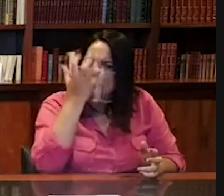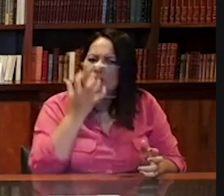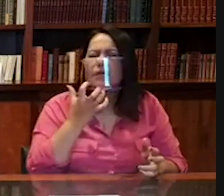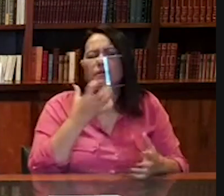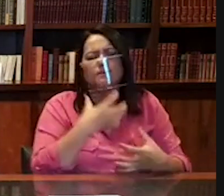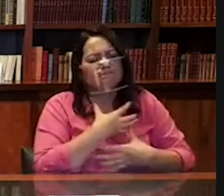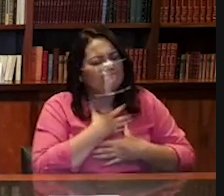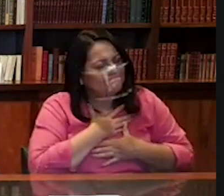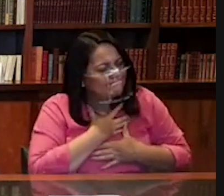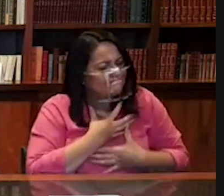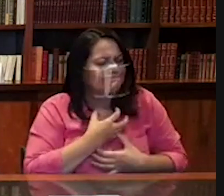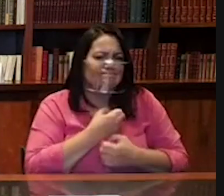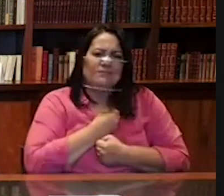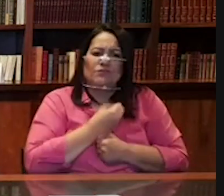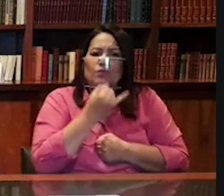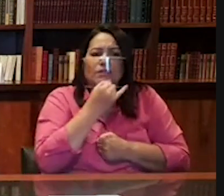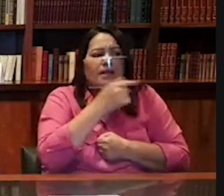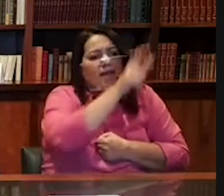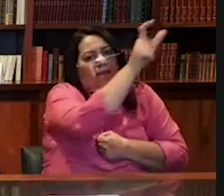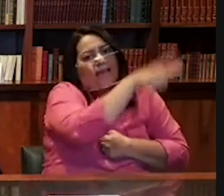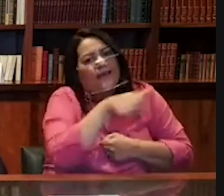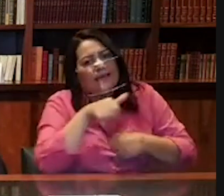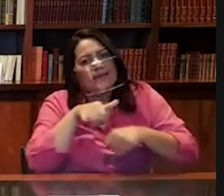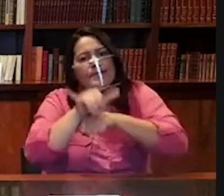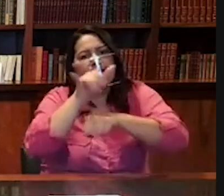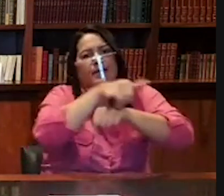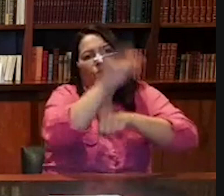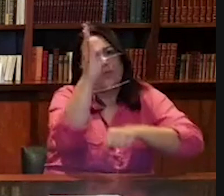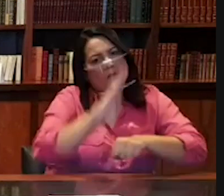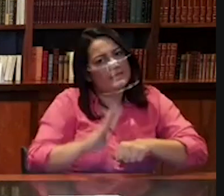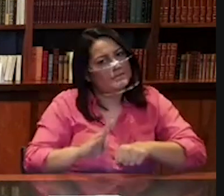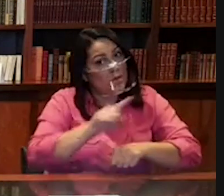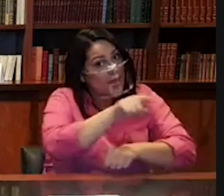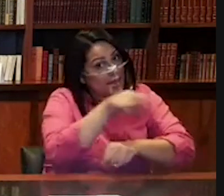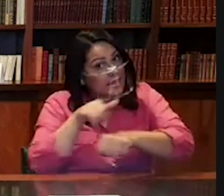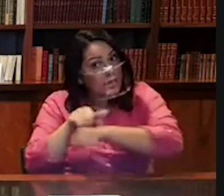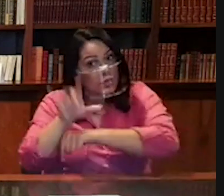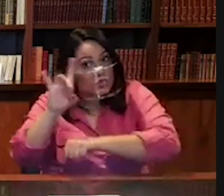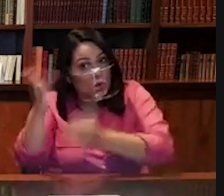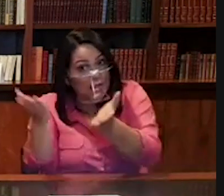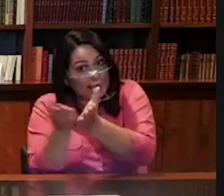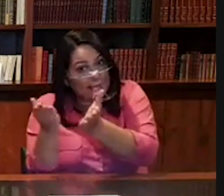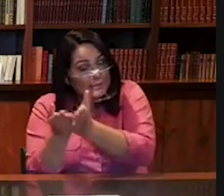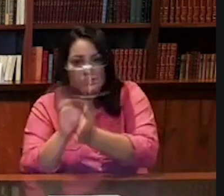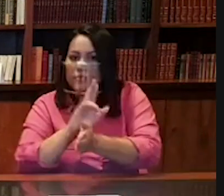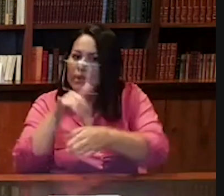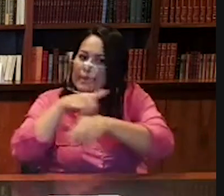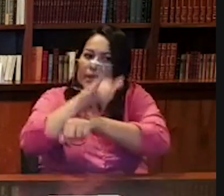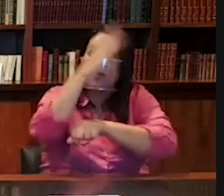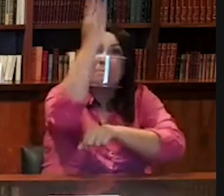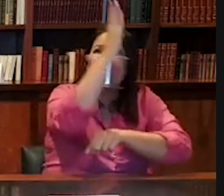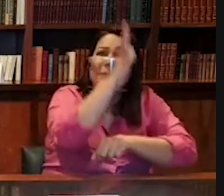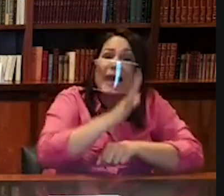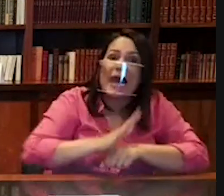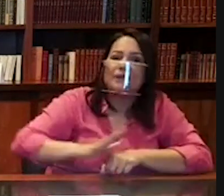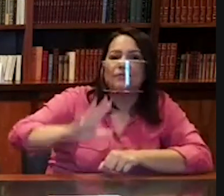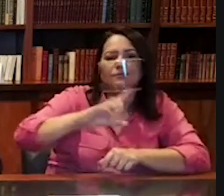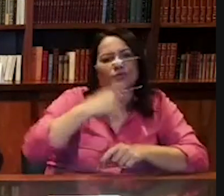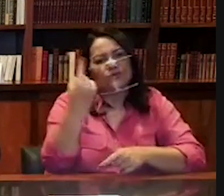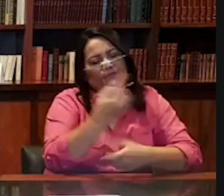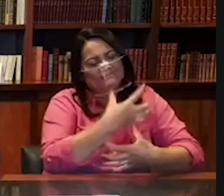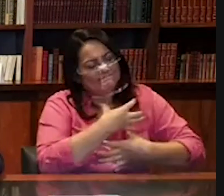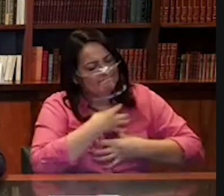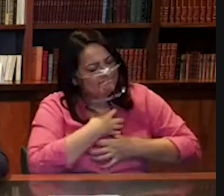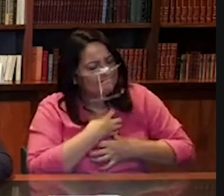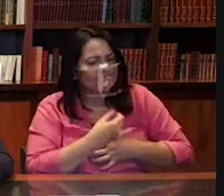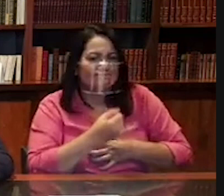triste, ela enganou todo o Brasil, ela não enganou só o segmento evangélico, ela enganou a nação inteira. Nós estamos muito tristes